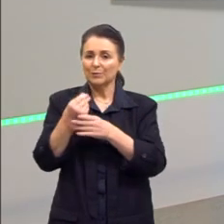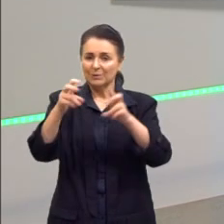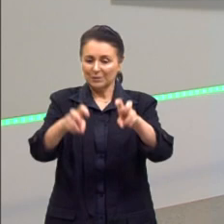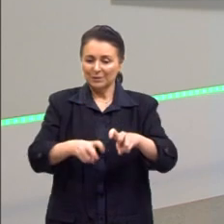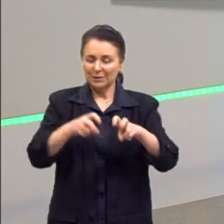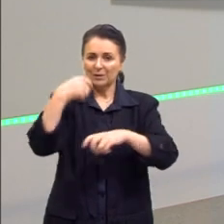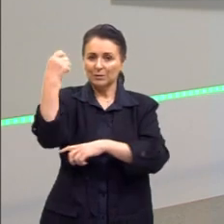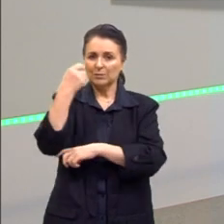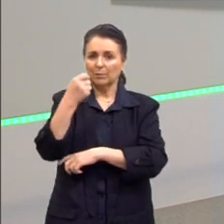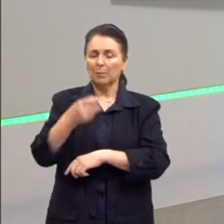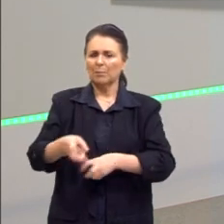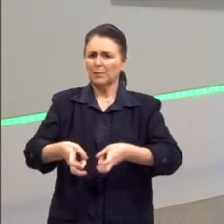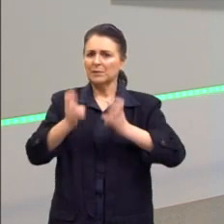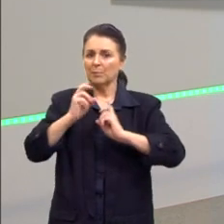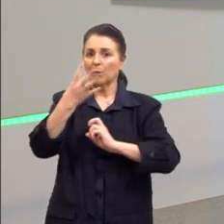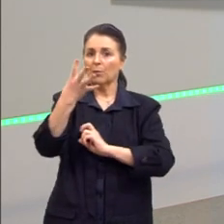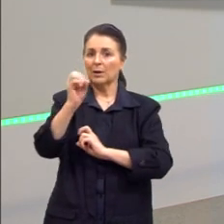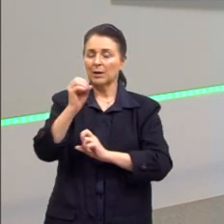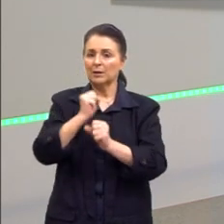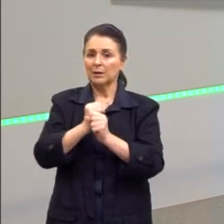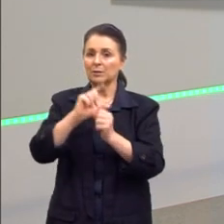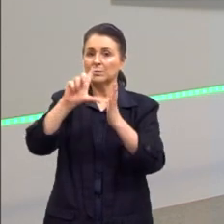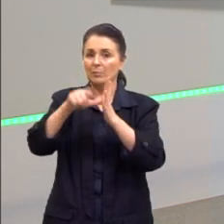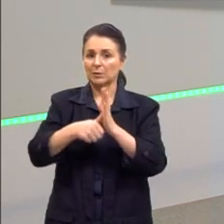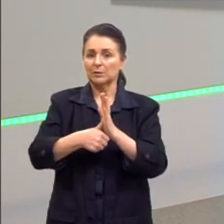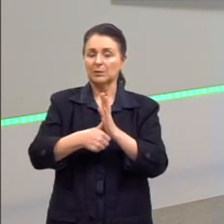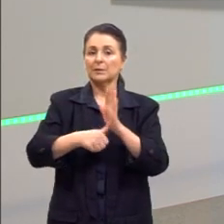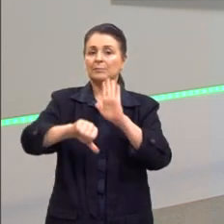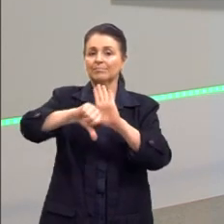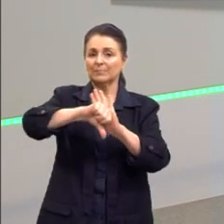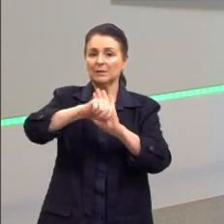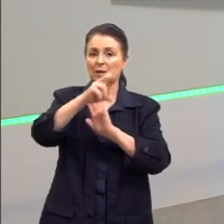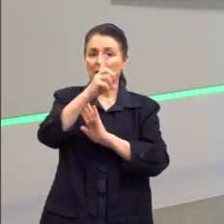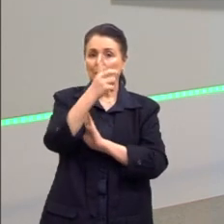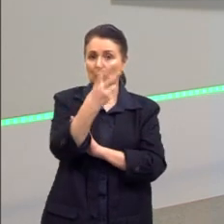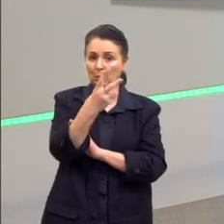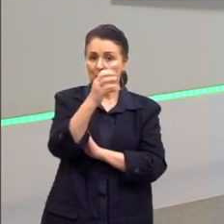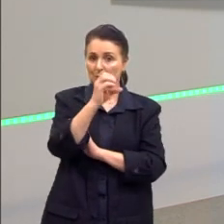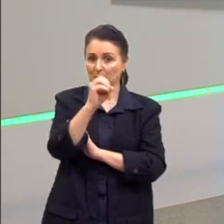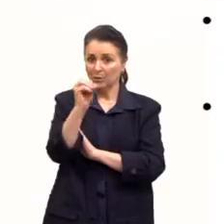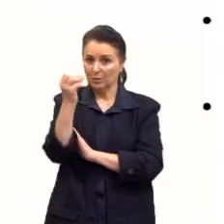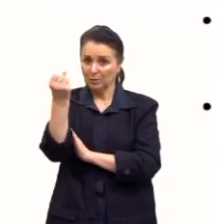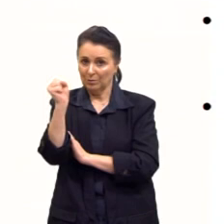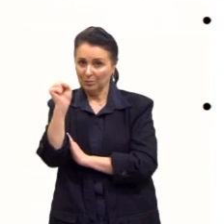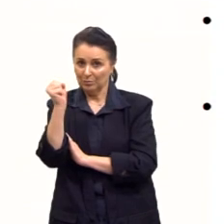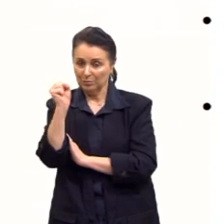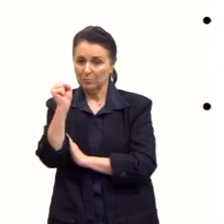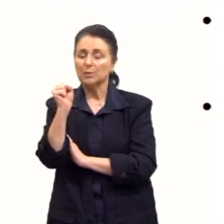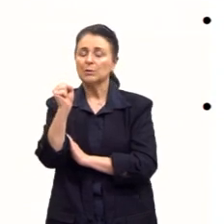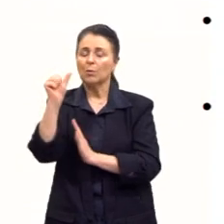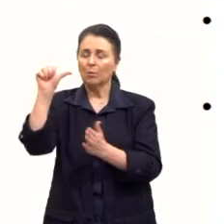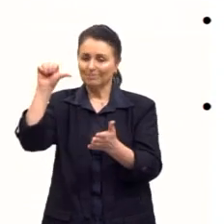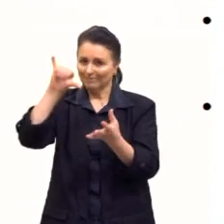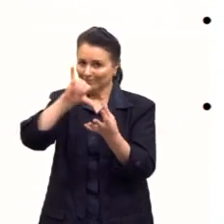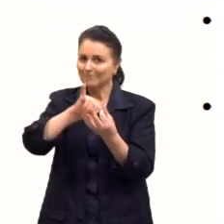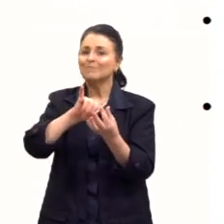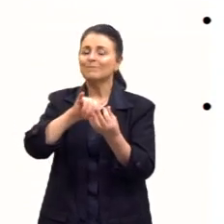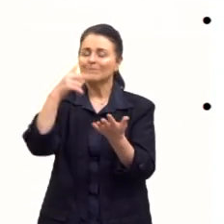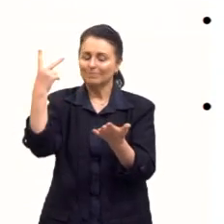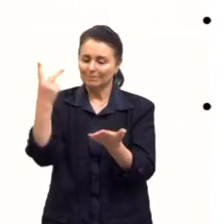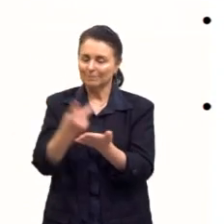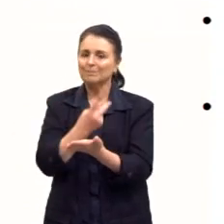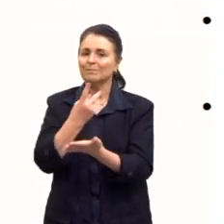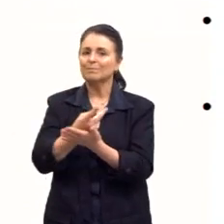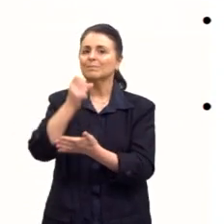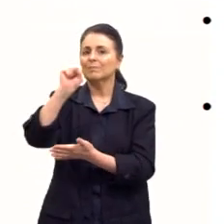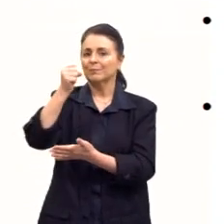40 anos depois, crise de 2008. Então, essas crises acontecem no sistema capitalista. E é importante a gente